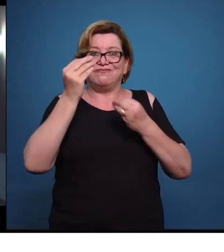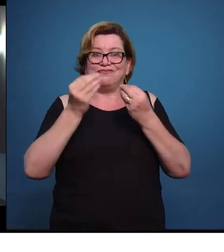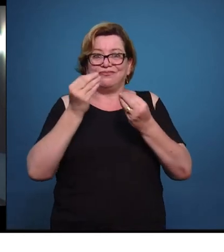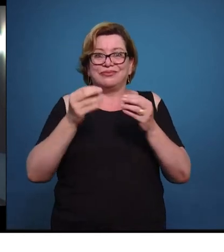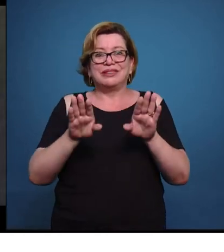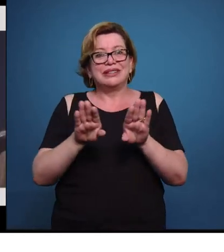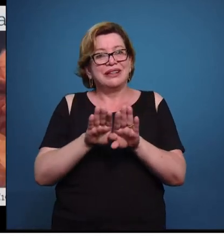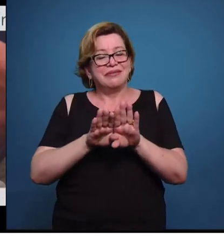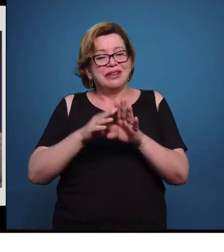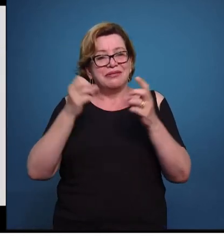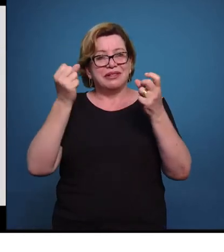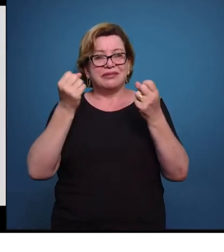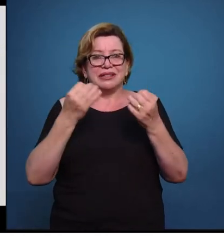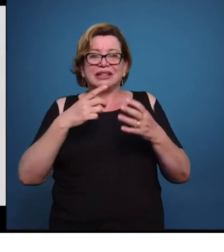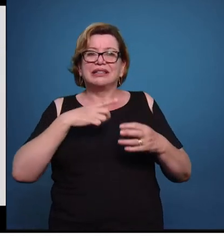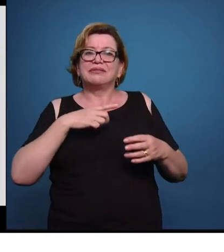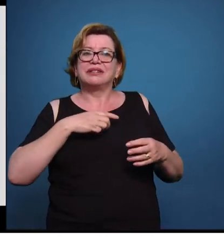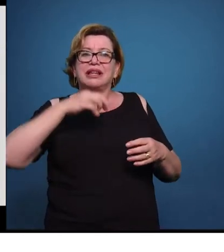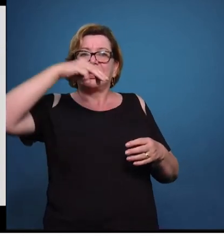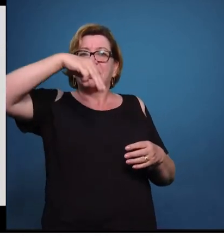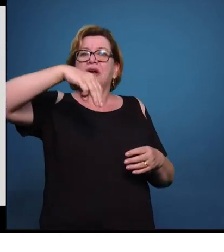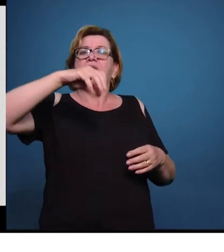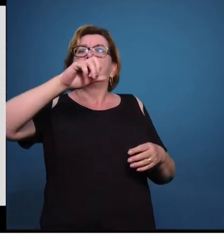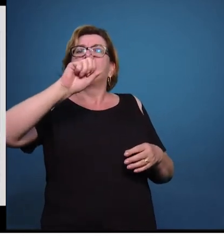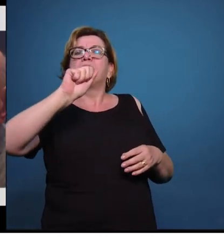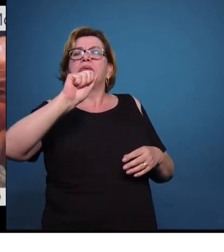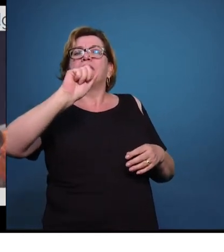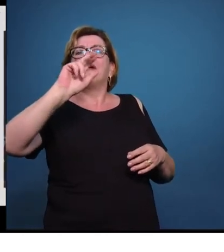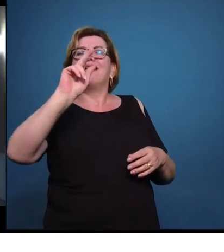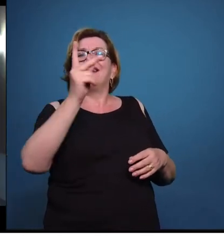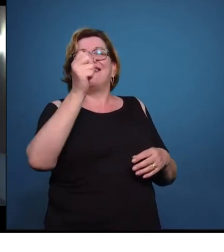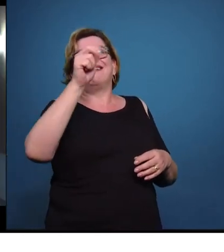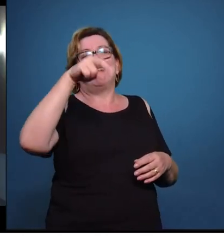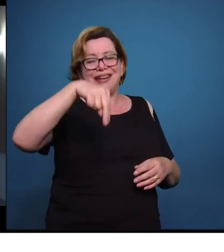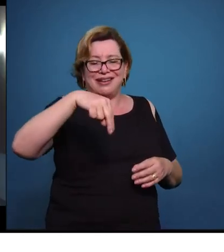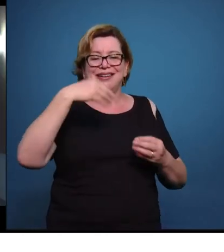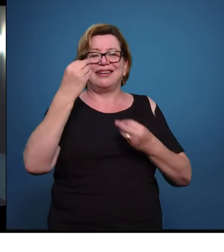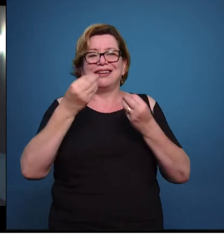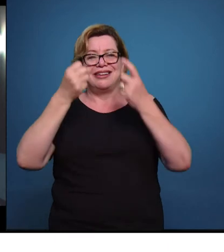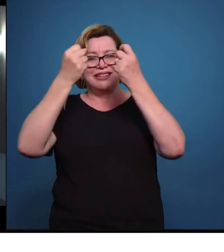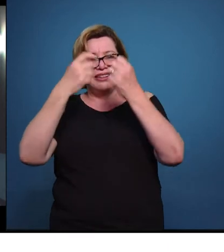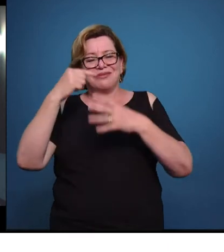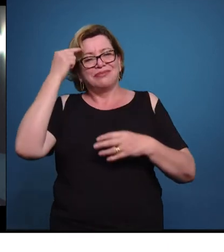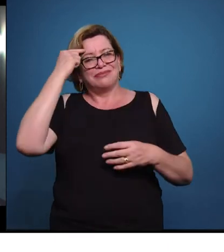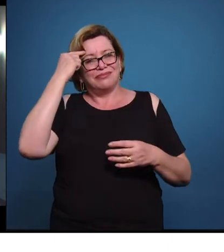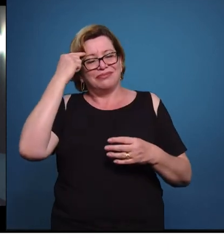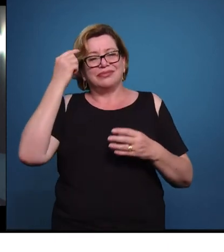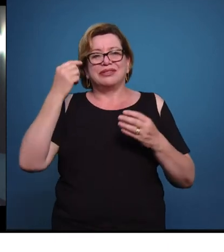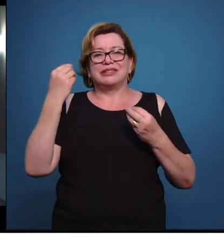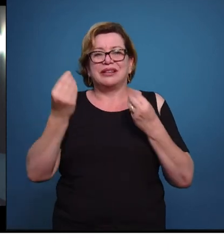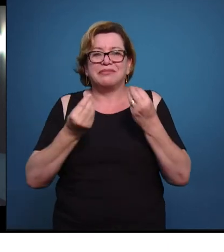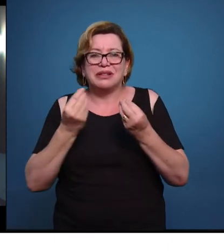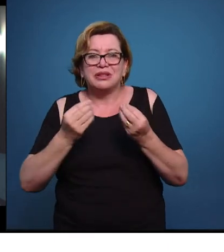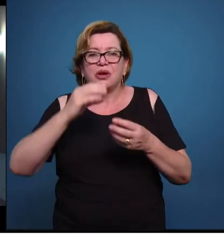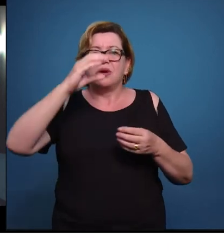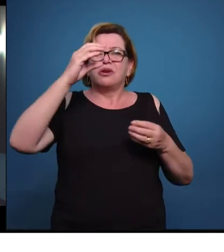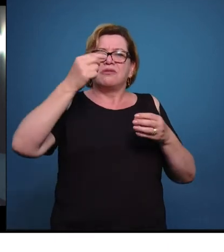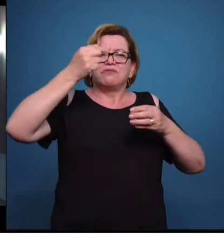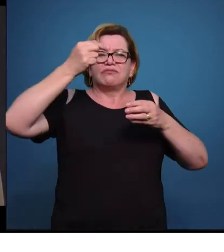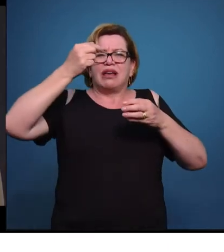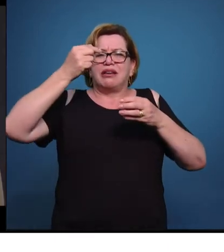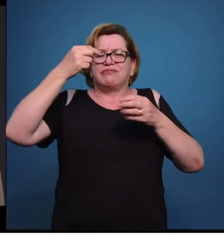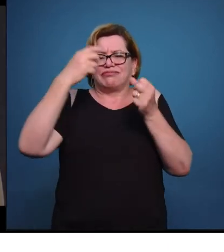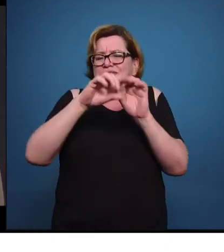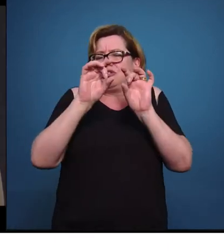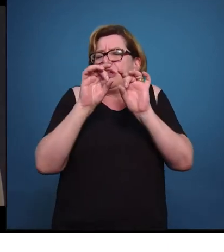para emendar ele, o Edgar Morin defende isso, né? O pensamento complexo, que os especialistas fazem mal, porque é uma visão muito